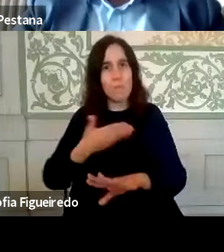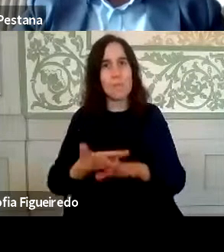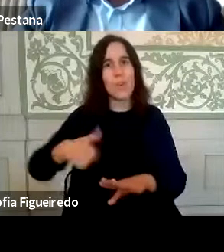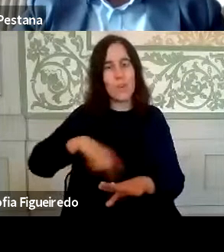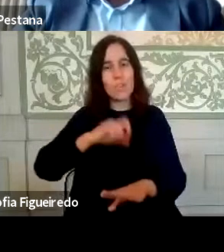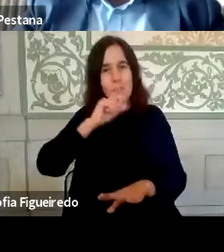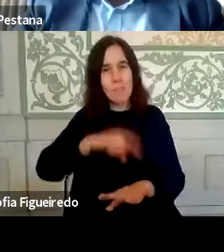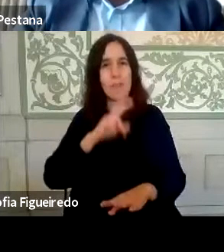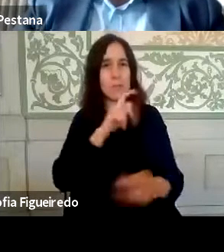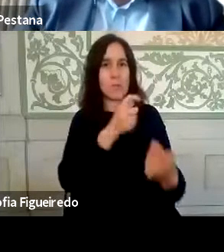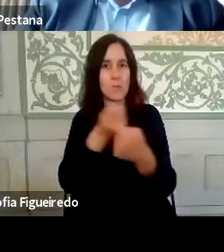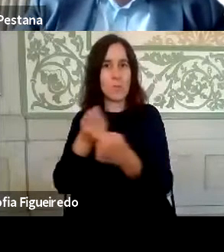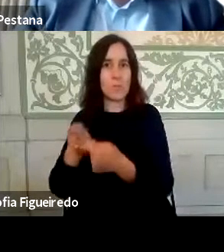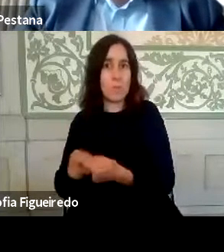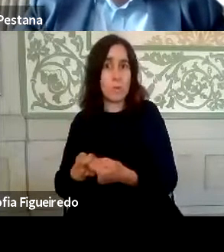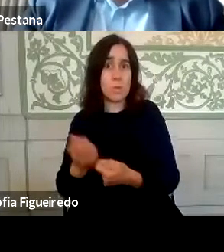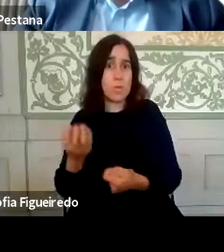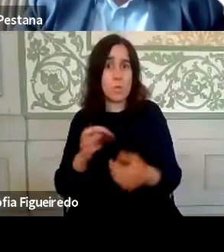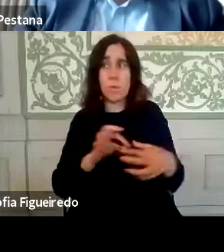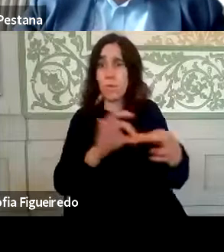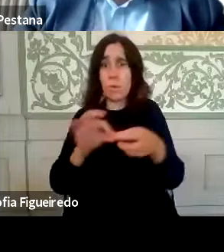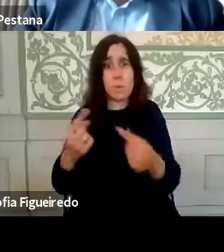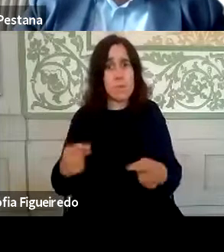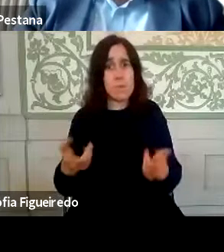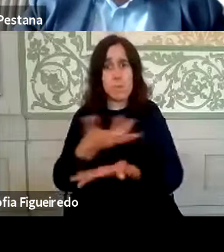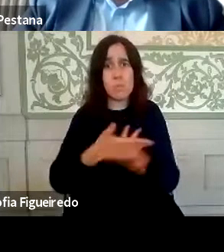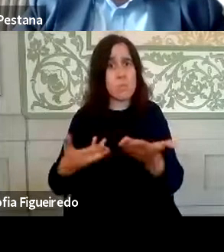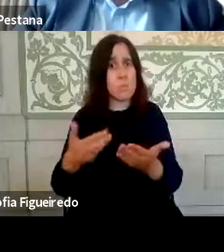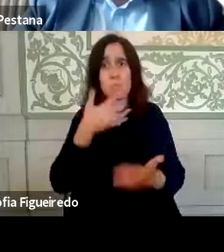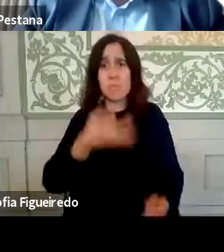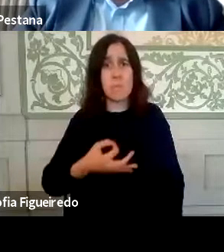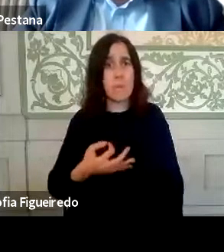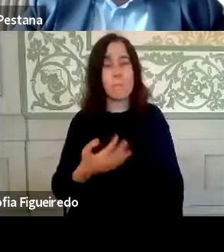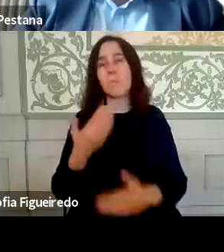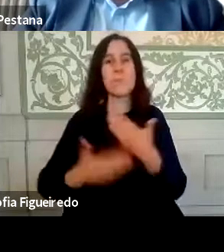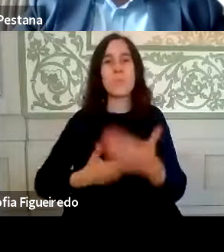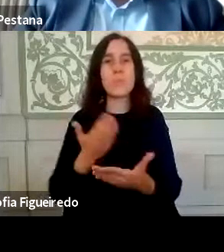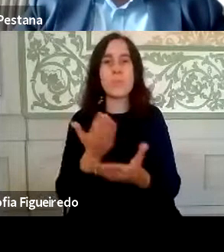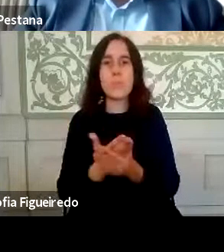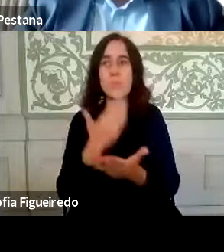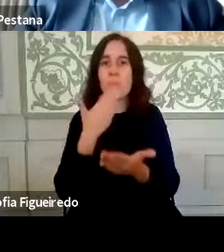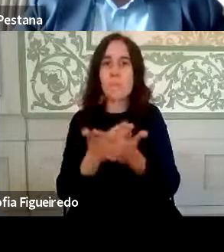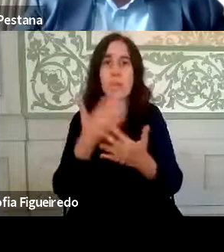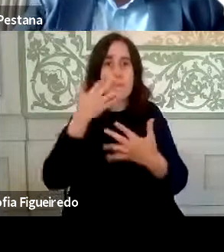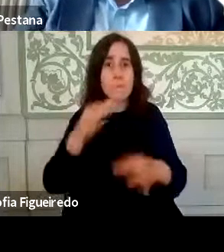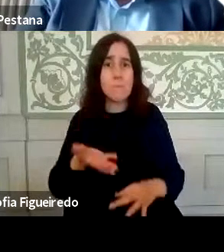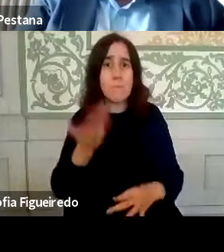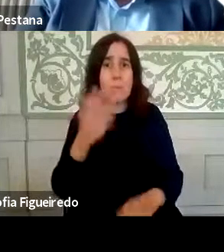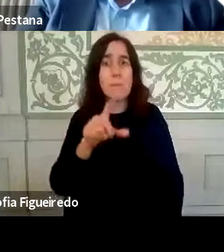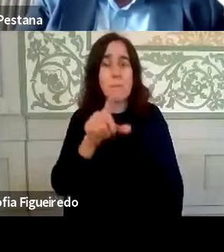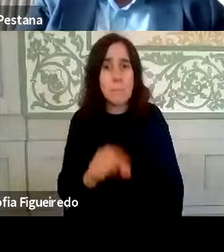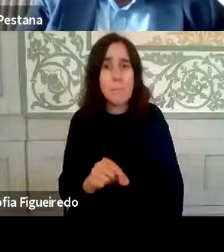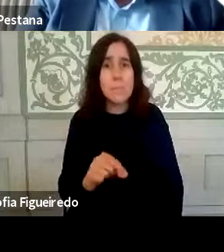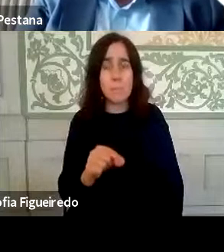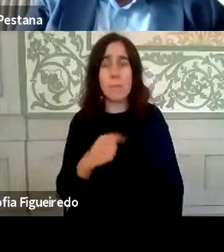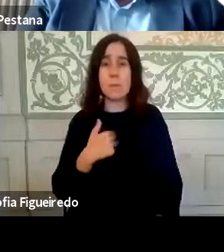capacidade de dar resposta dada a união que temos na colaboração de todos e portanto os processos são que tornam-se mais simples, mas também são colocados